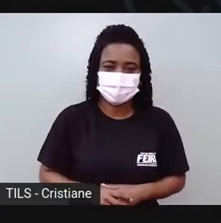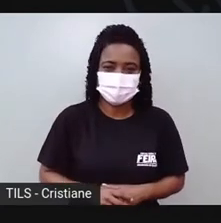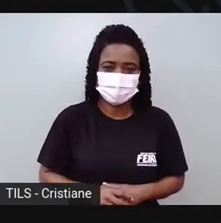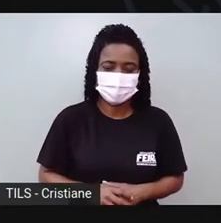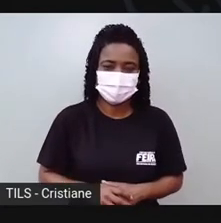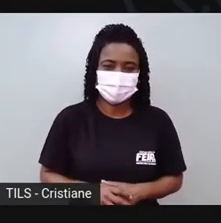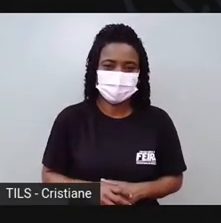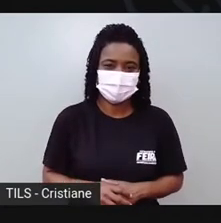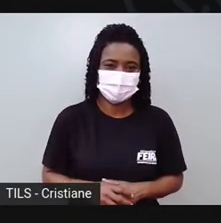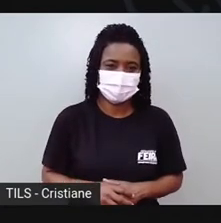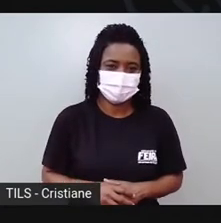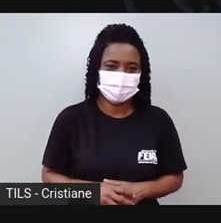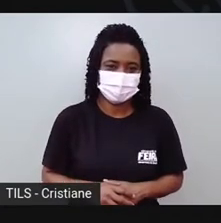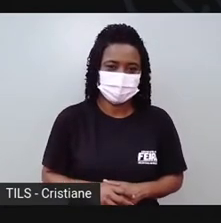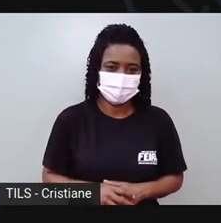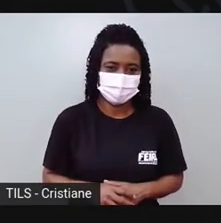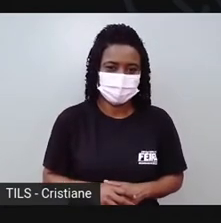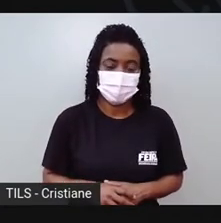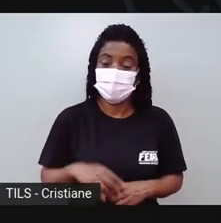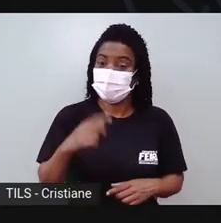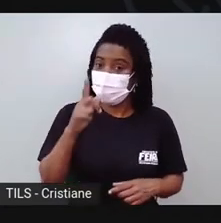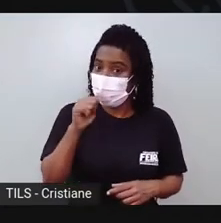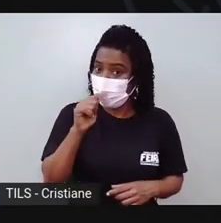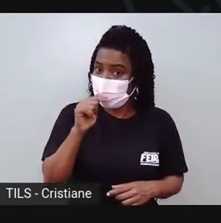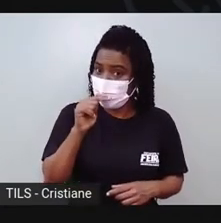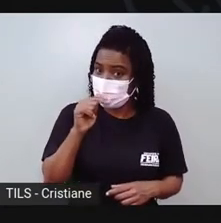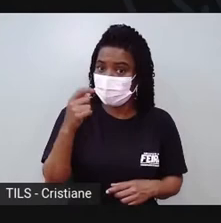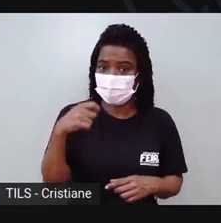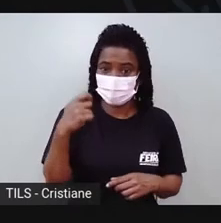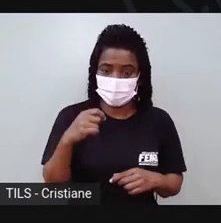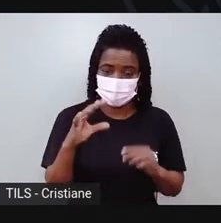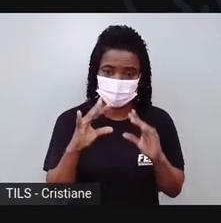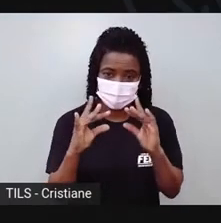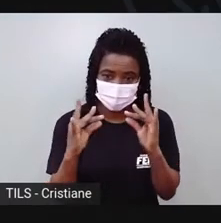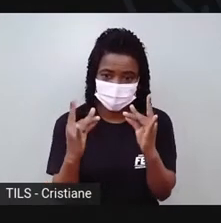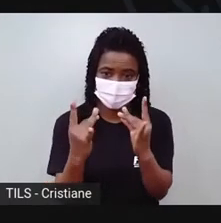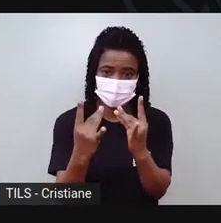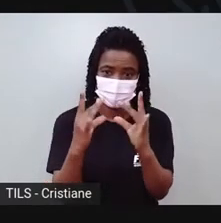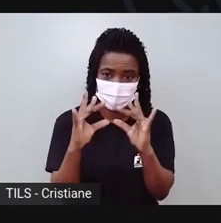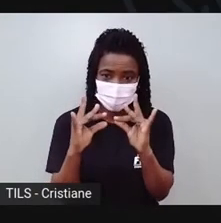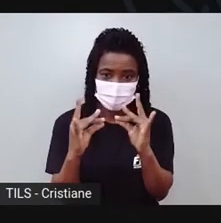e sempre tem aguinha pra estar lisando. Tá vendo?